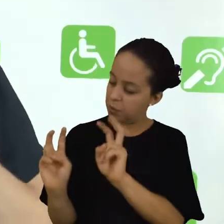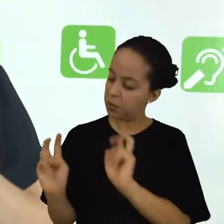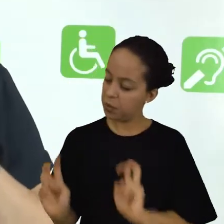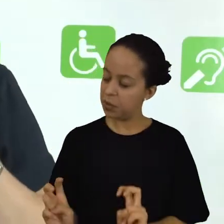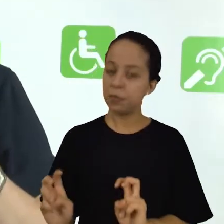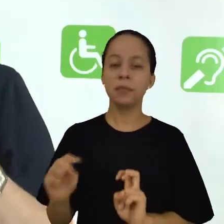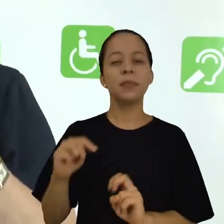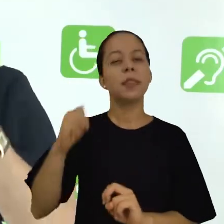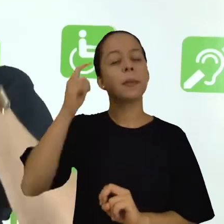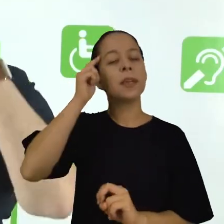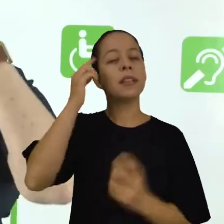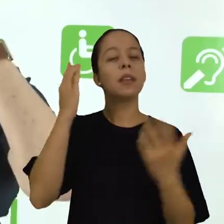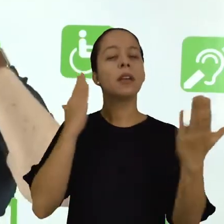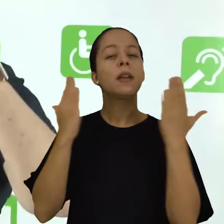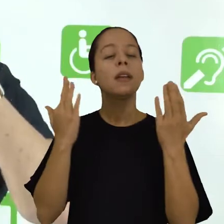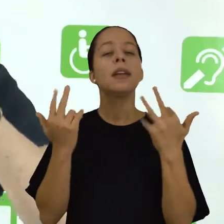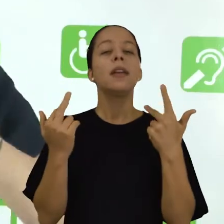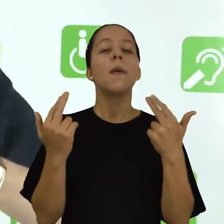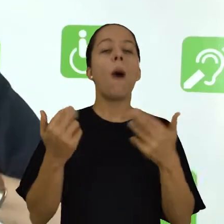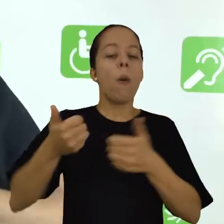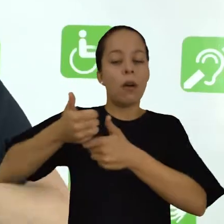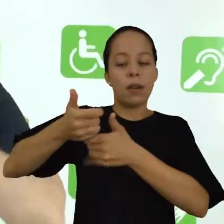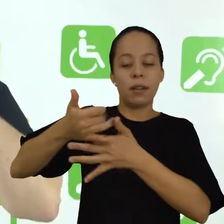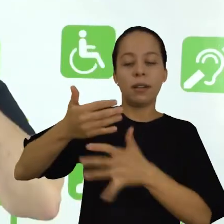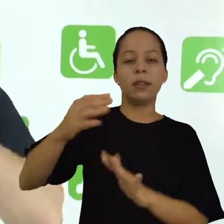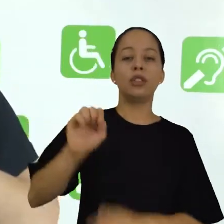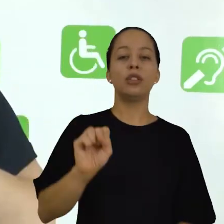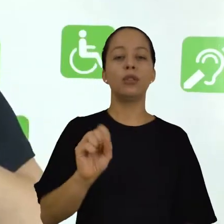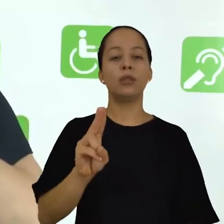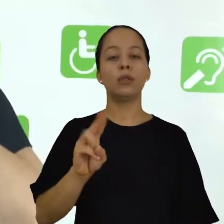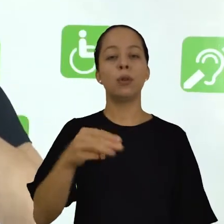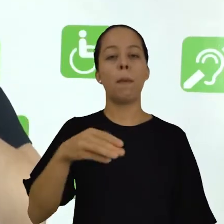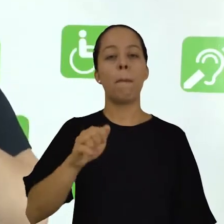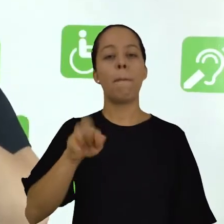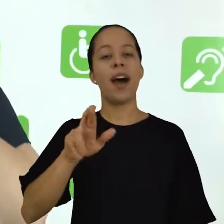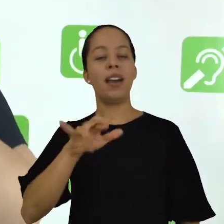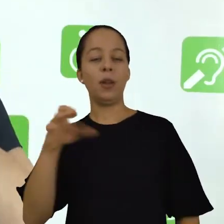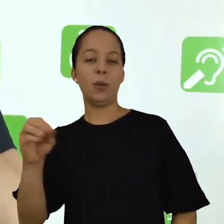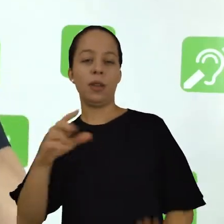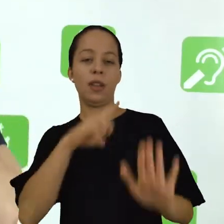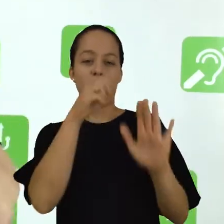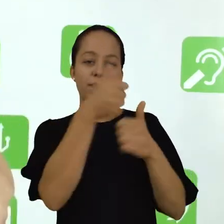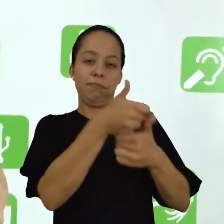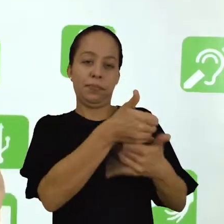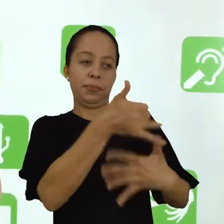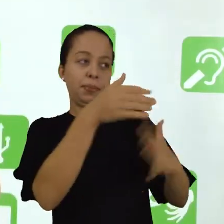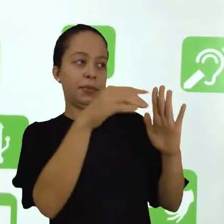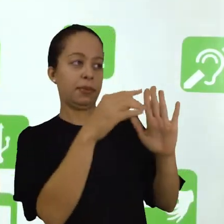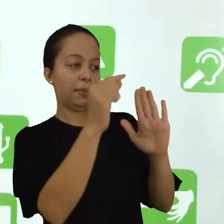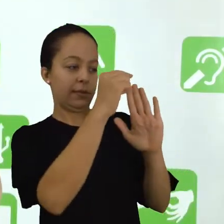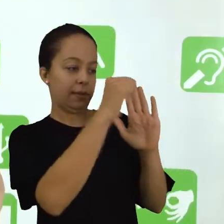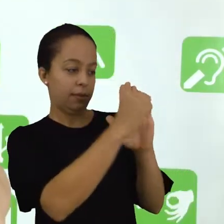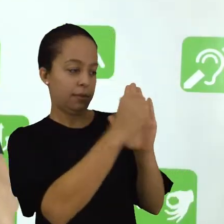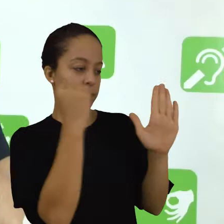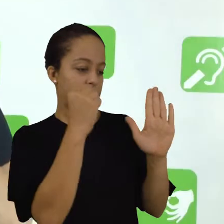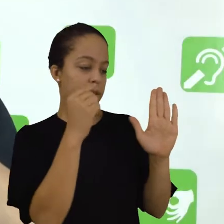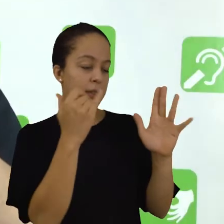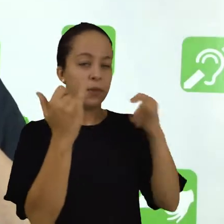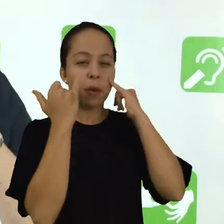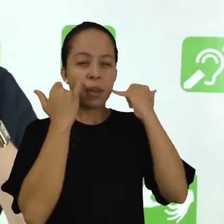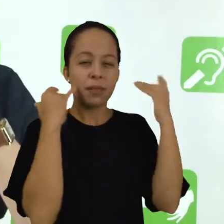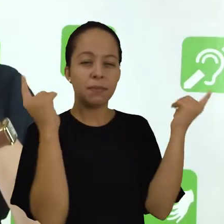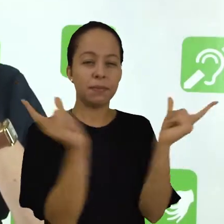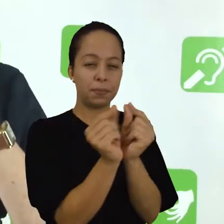quiser, pense na forma de um sumário. Quando você consegue imaginar aquela